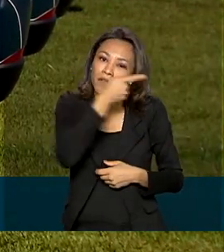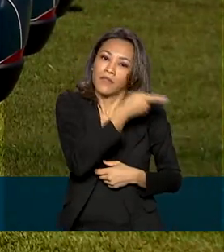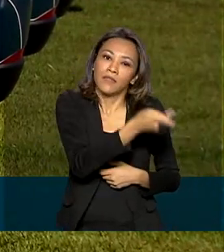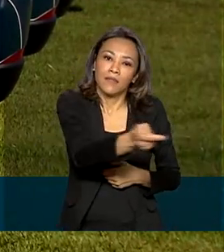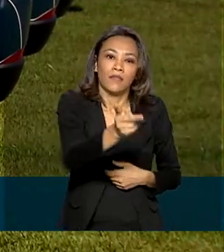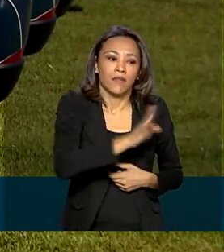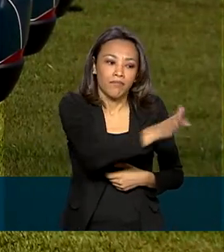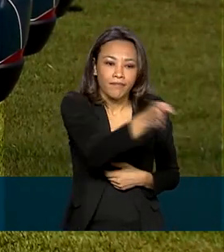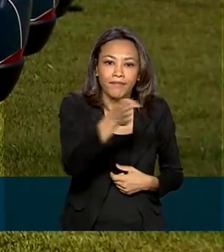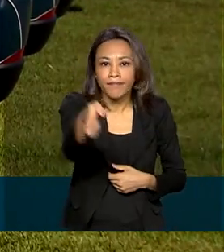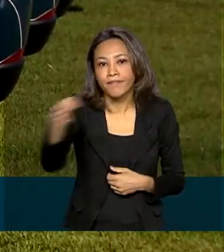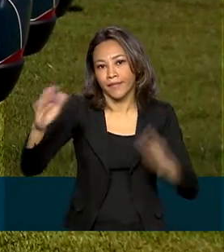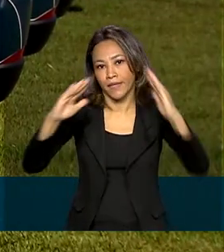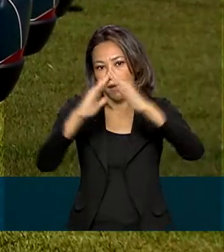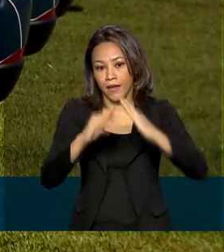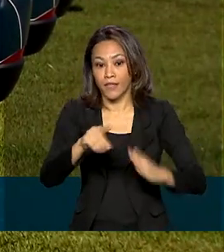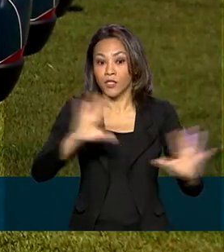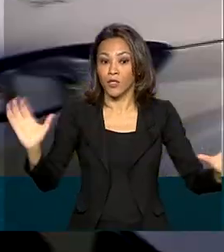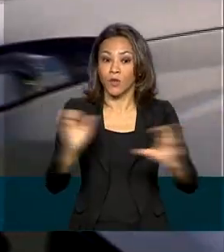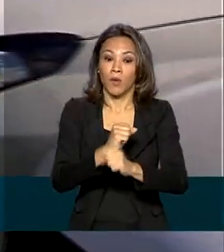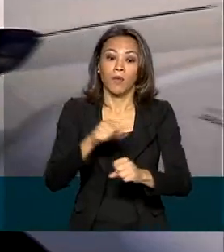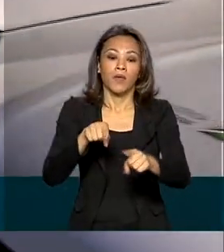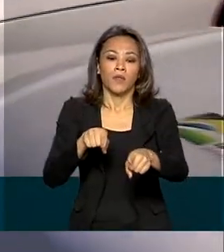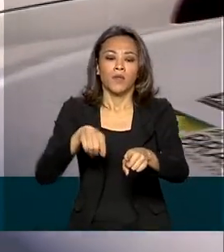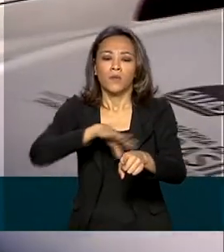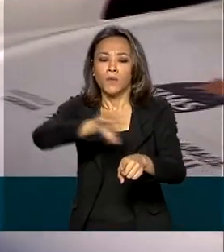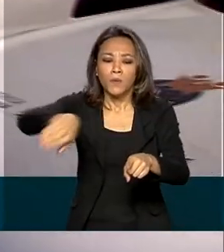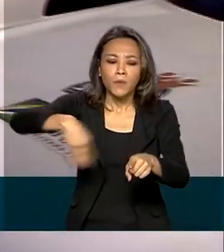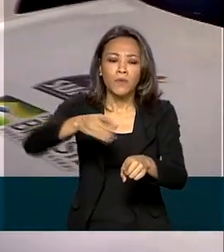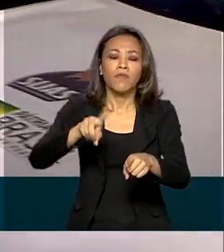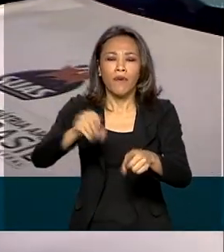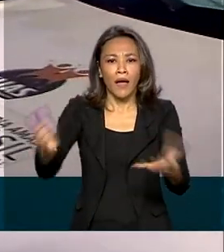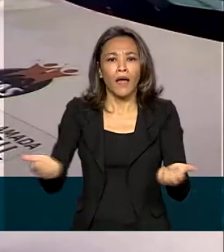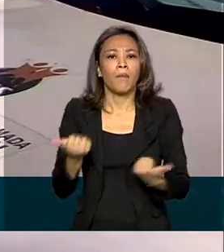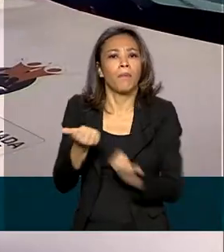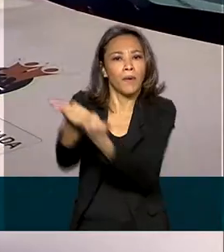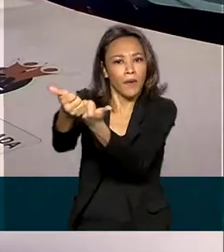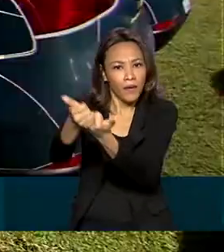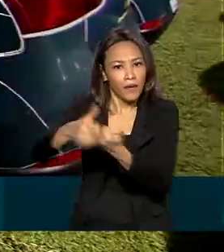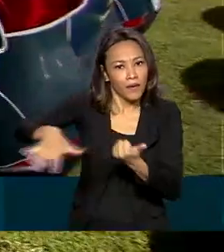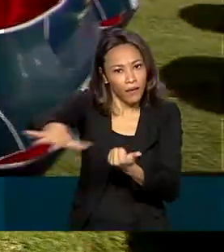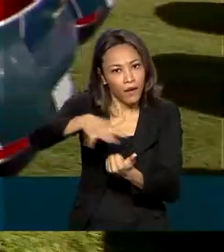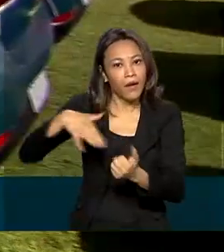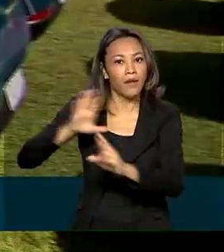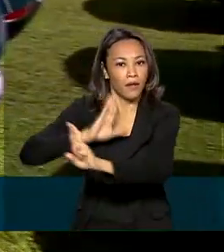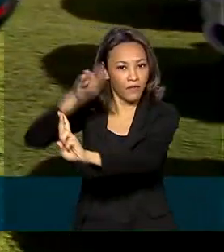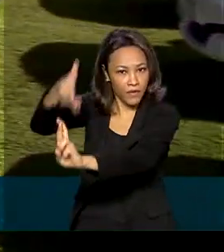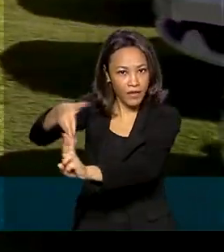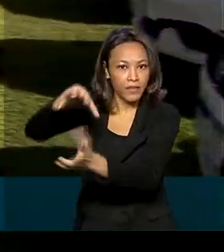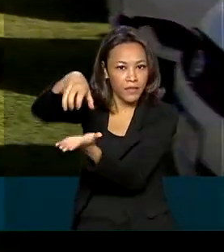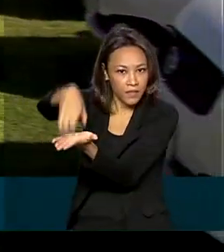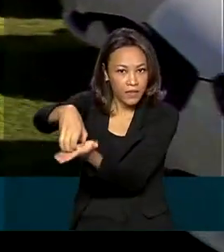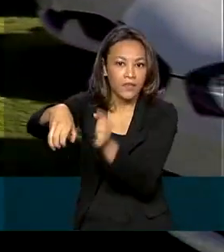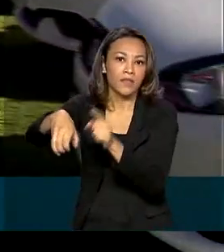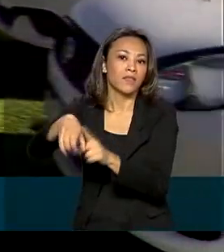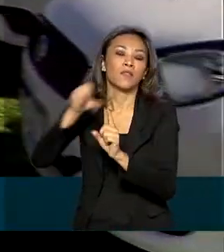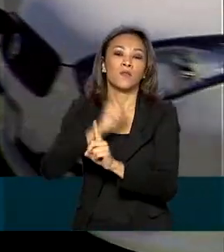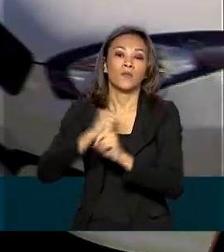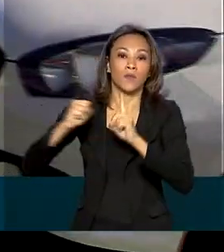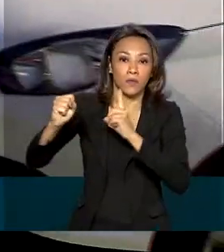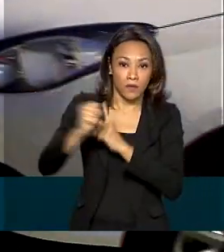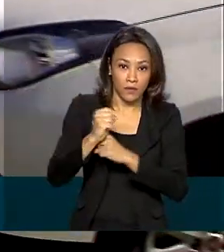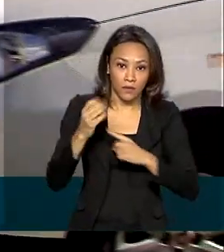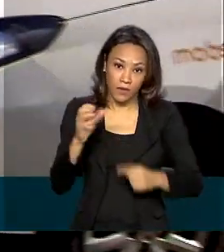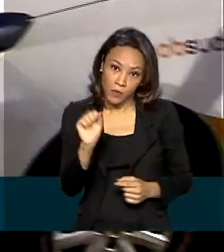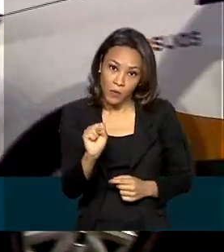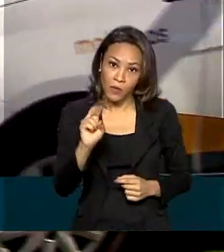225 veículos serão distribuídos para atender a rede de proteção social básica especial do Sistema Único de